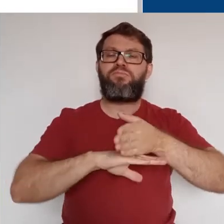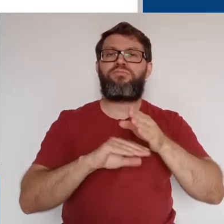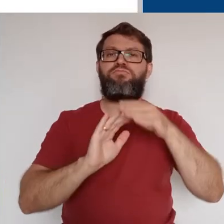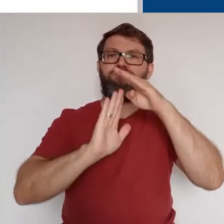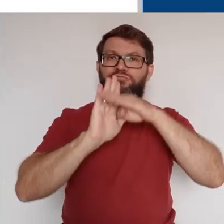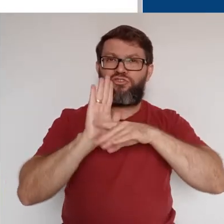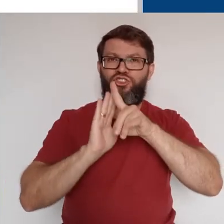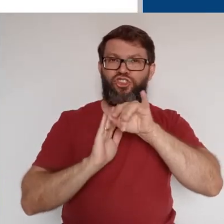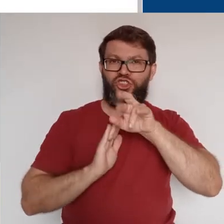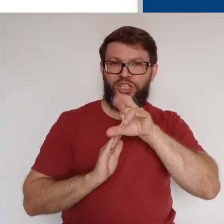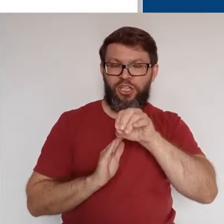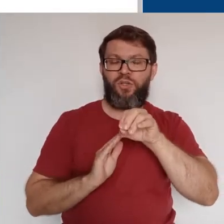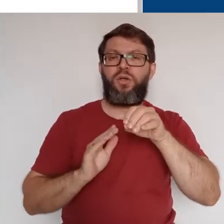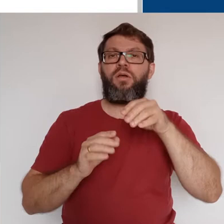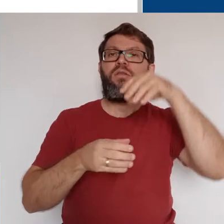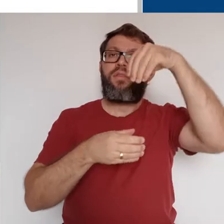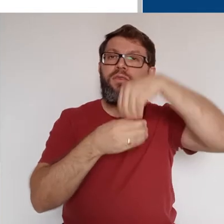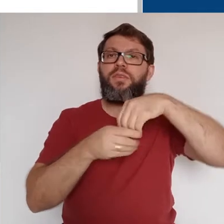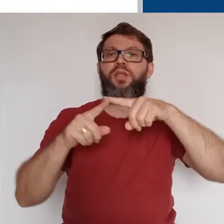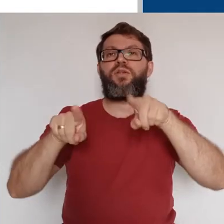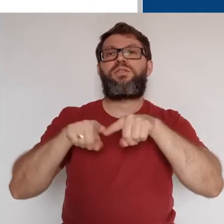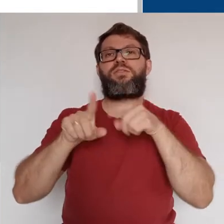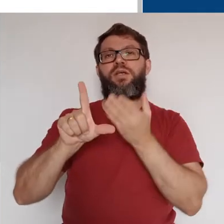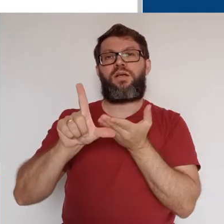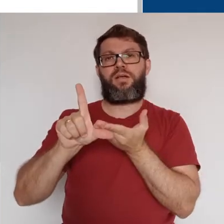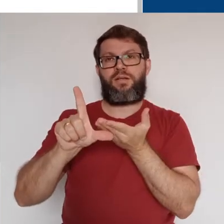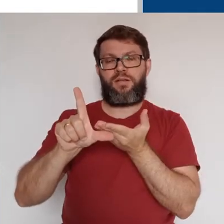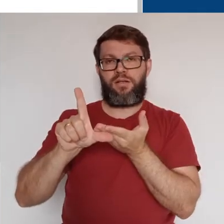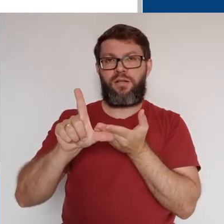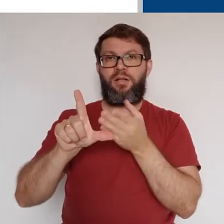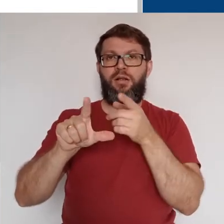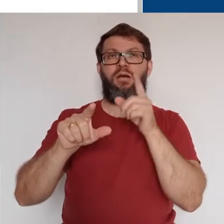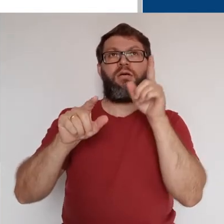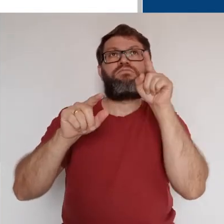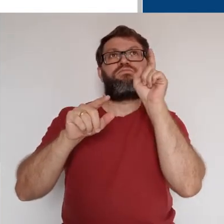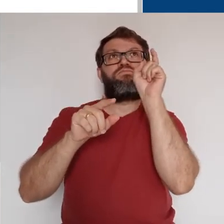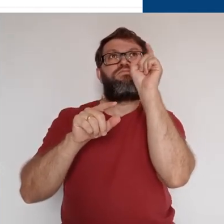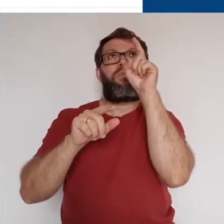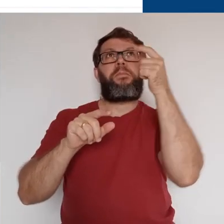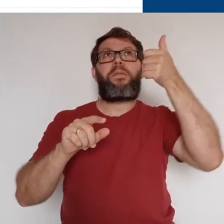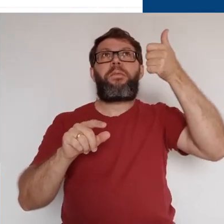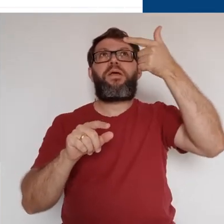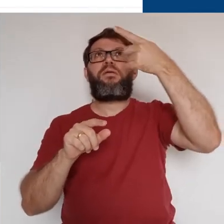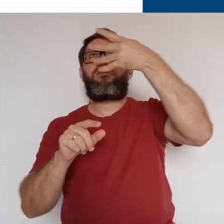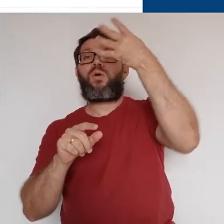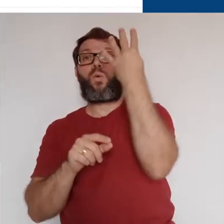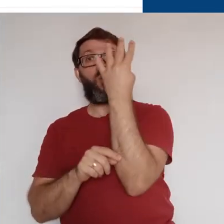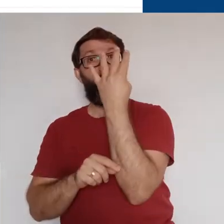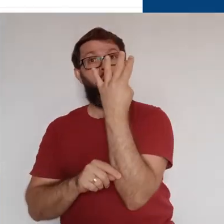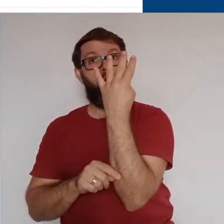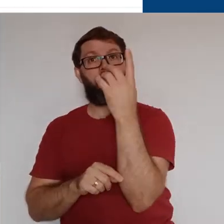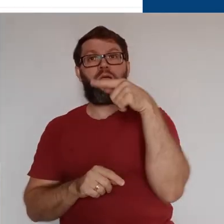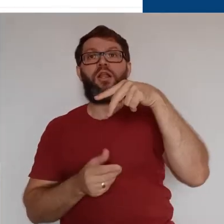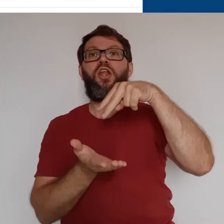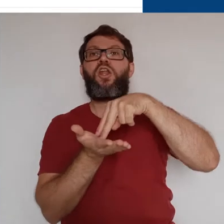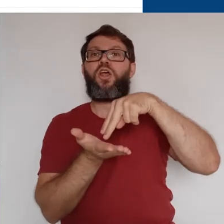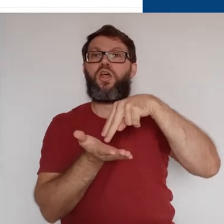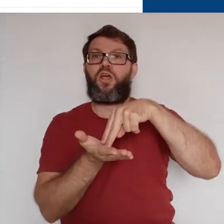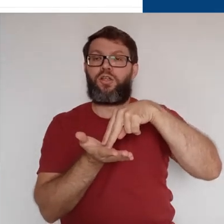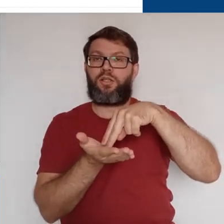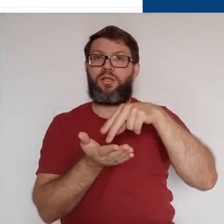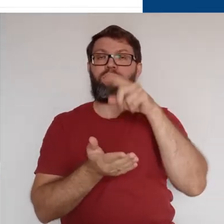acessar o Diário de Classe dentro da sala de aula. No menu superior, clicamos na quarta opção, Notas.